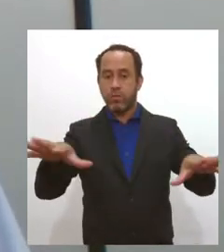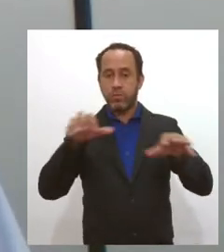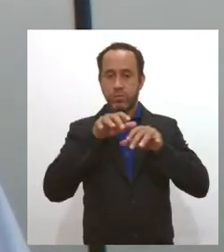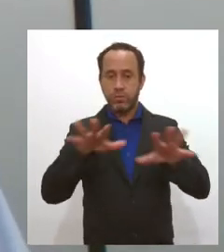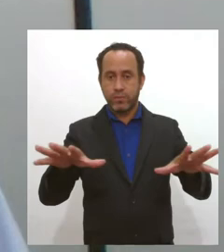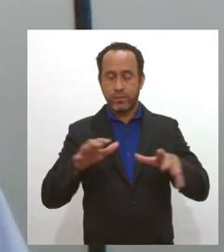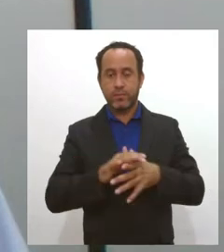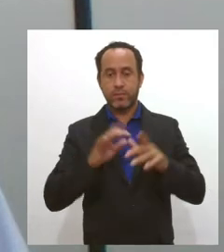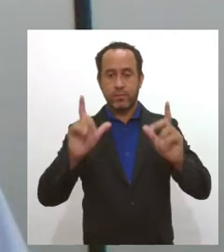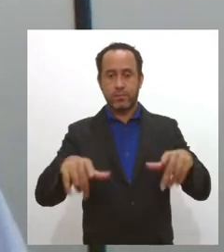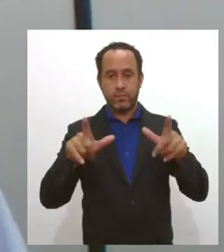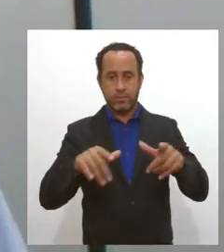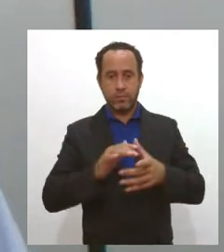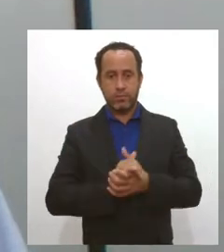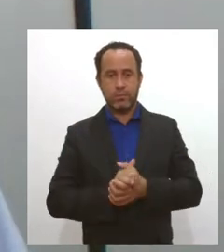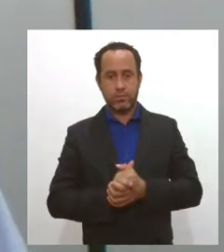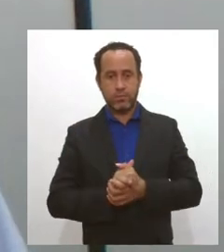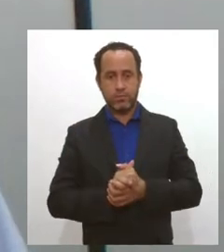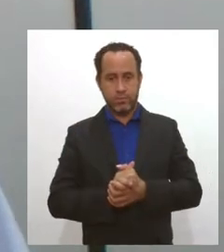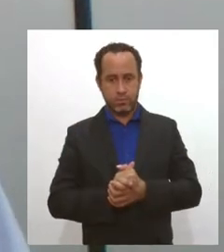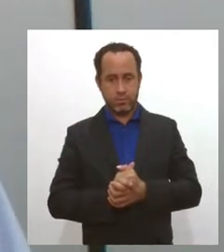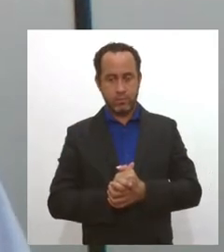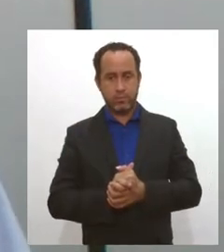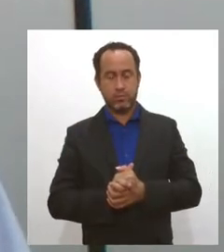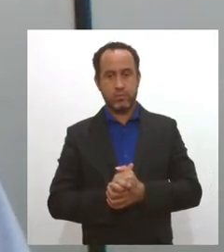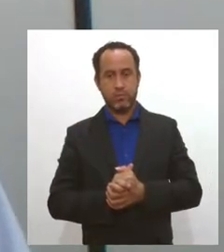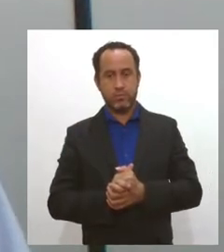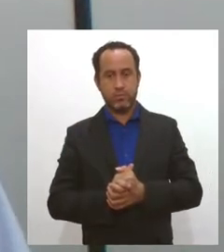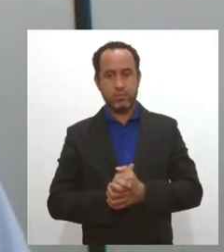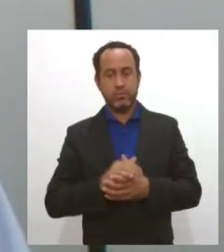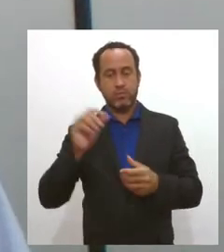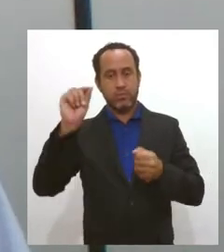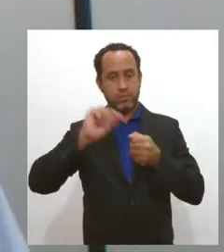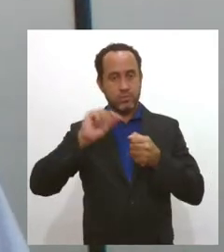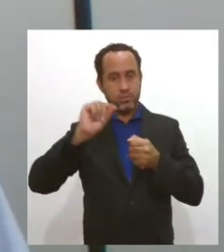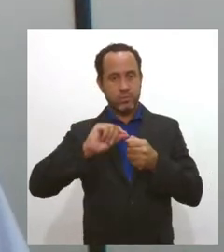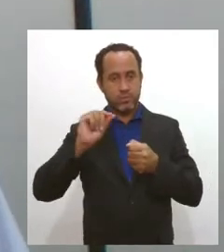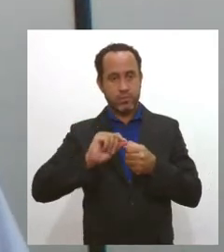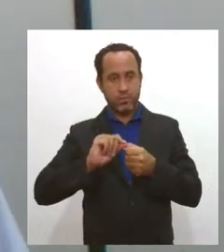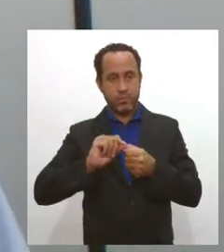Esse aí só de diretamente teria um